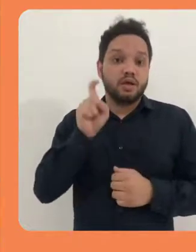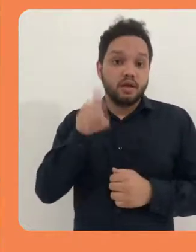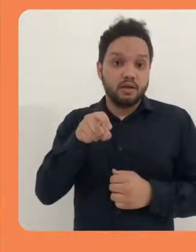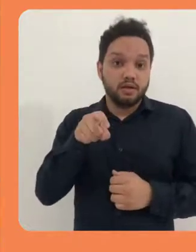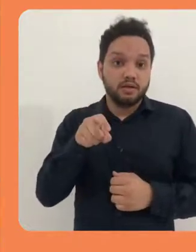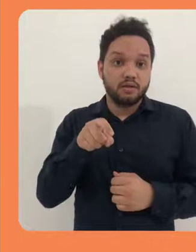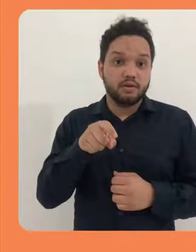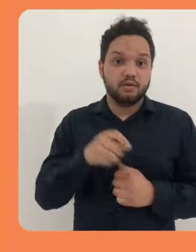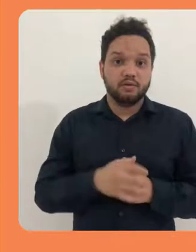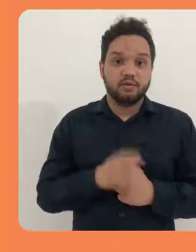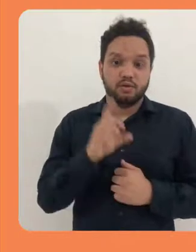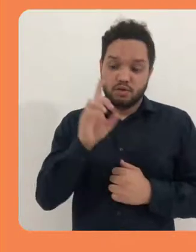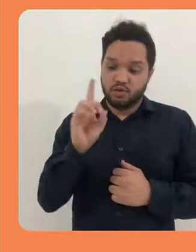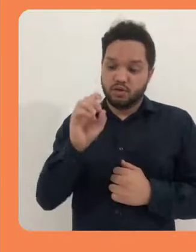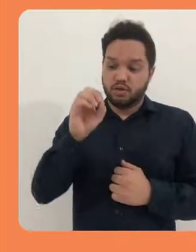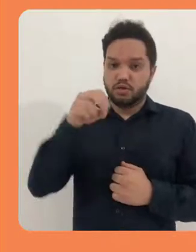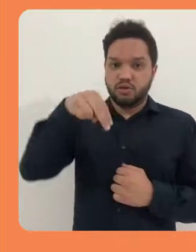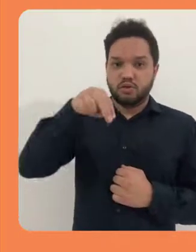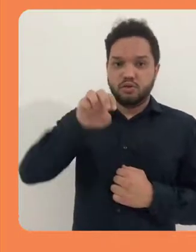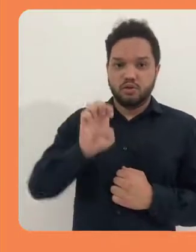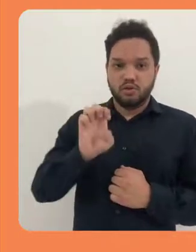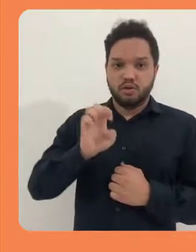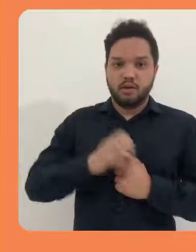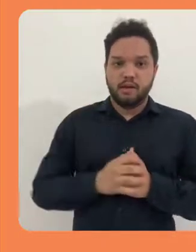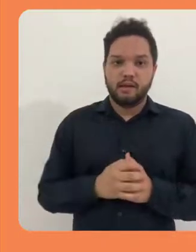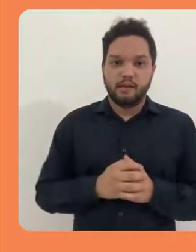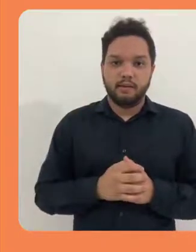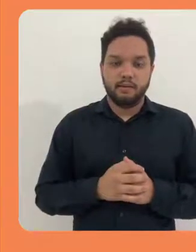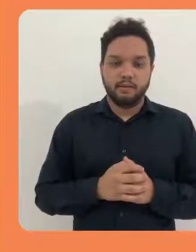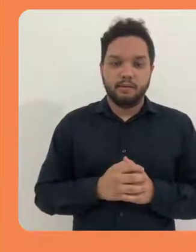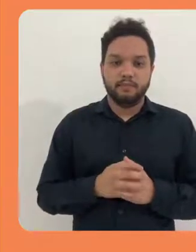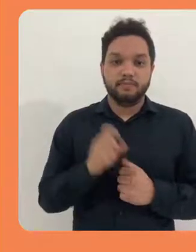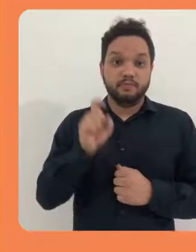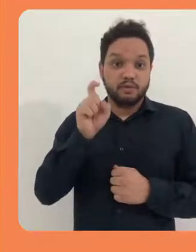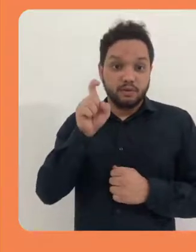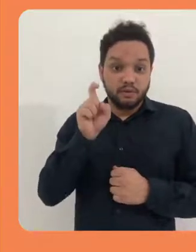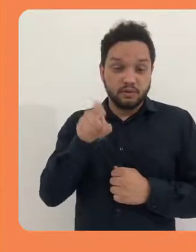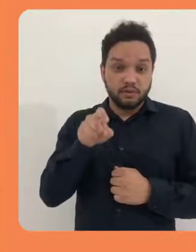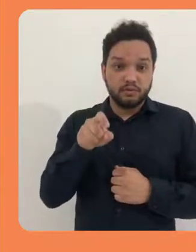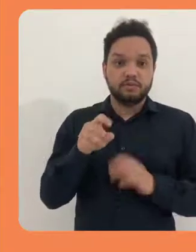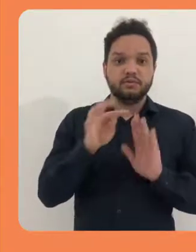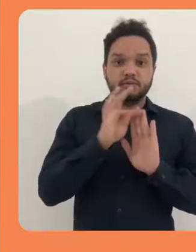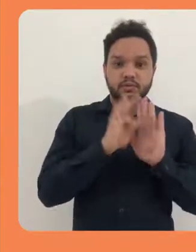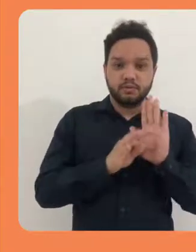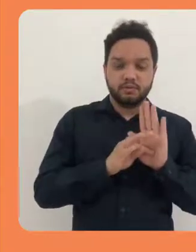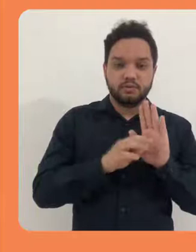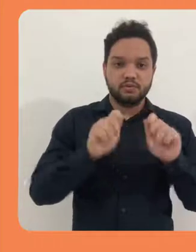vídeo, basta você clicar no botão Done.